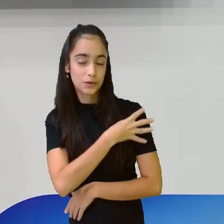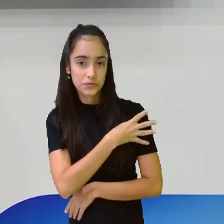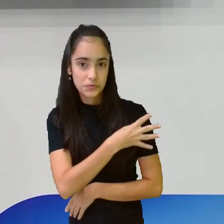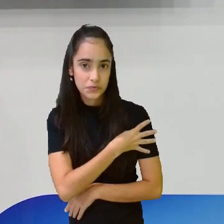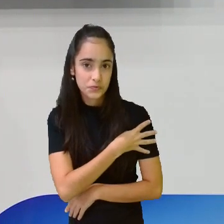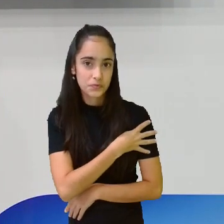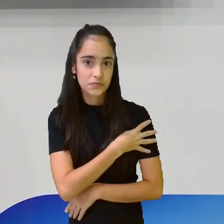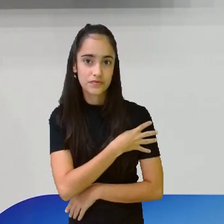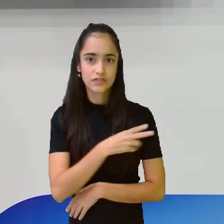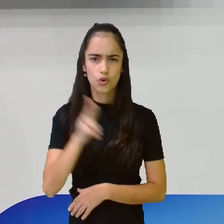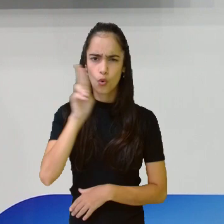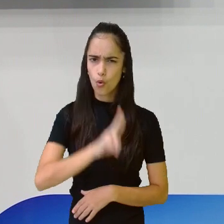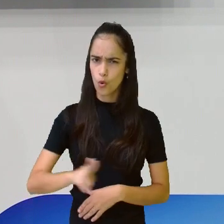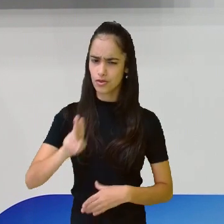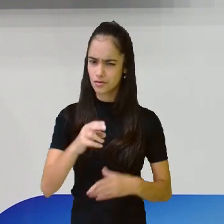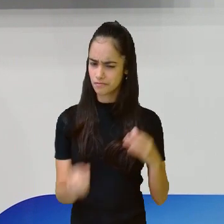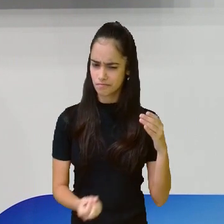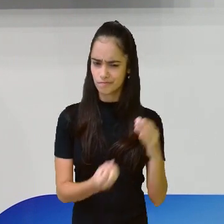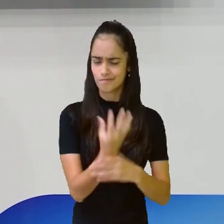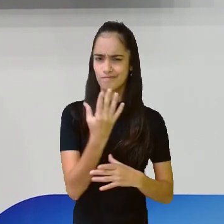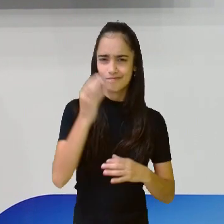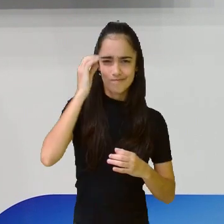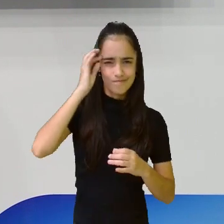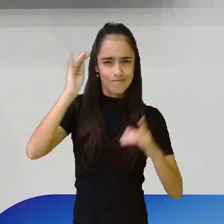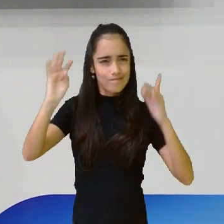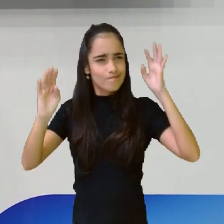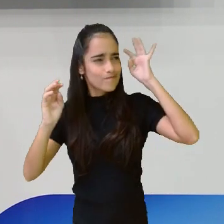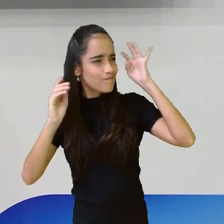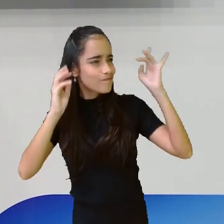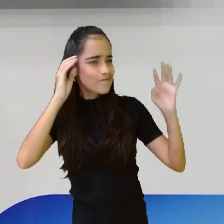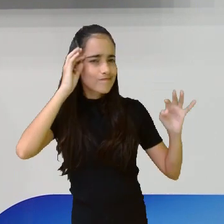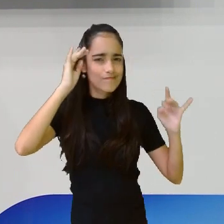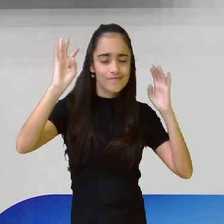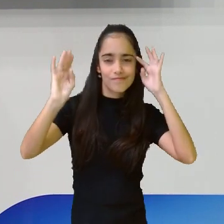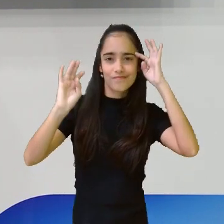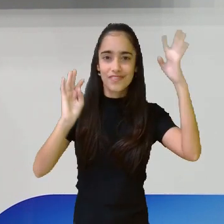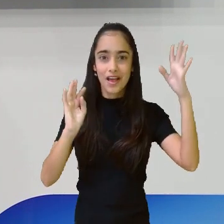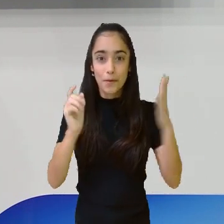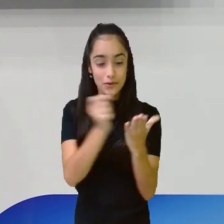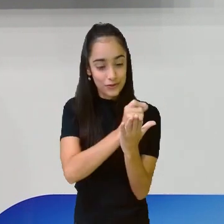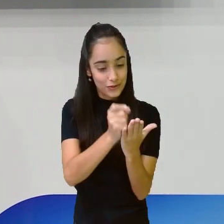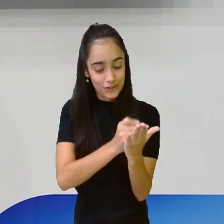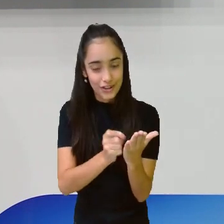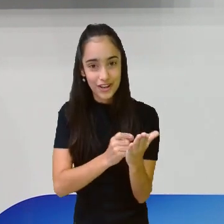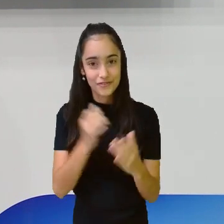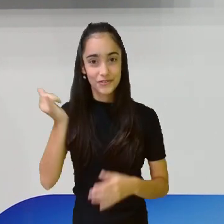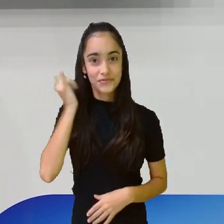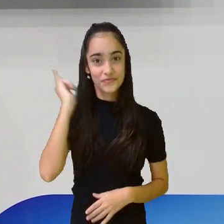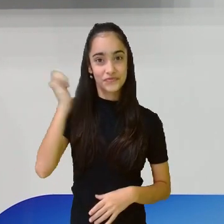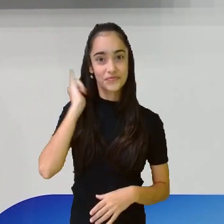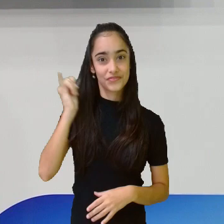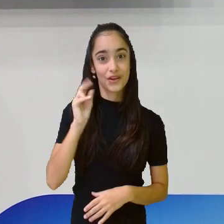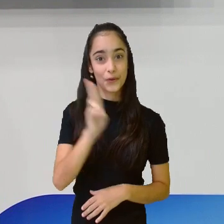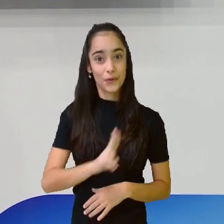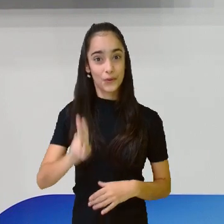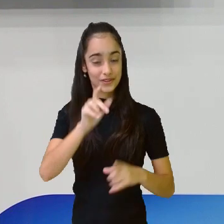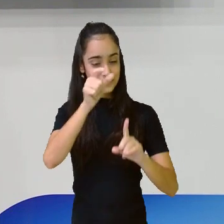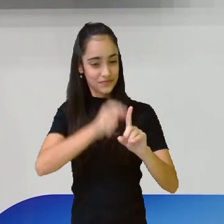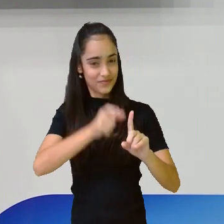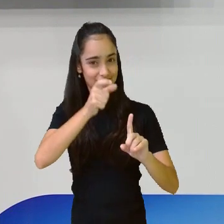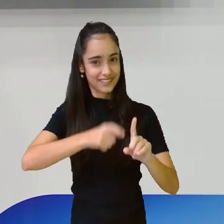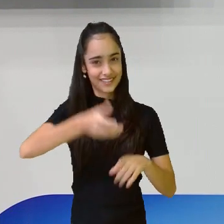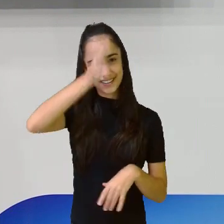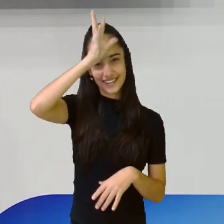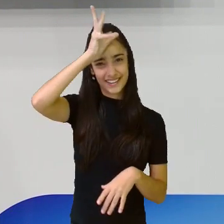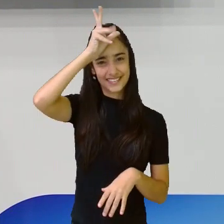de vocês, a imaginação, para escrever uma fábula com o nosso personagem aqui do quarto ano, Carijó.